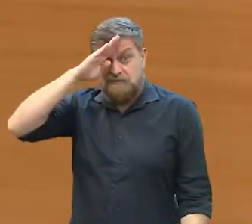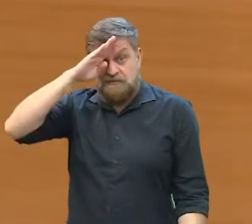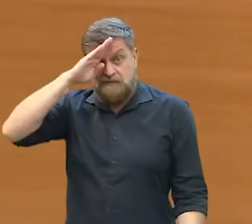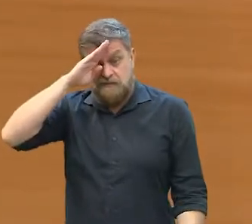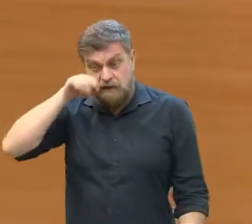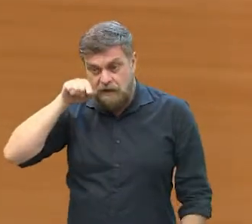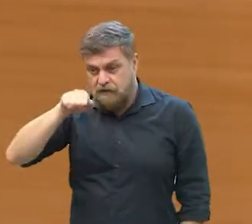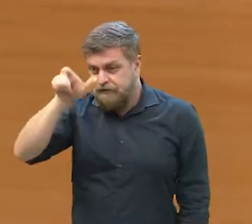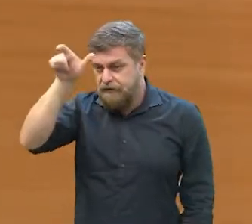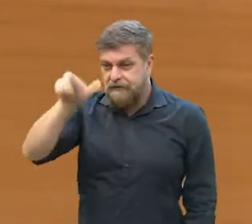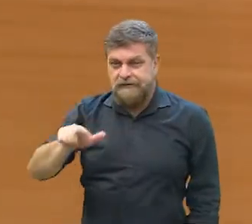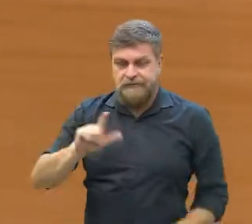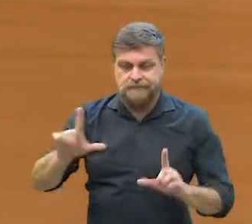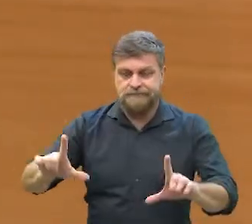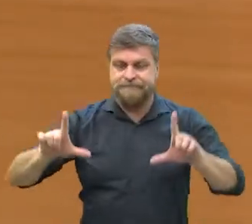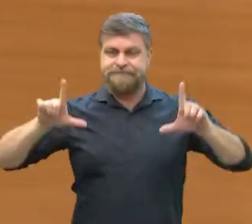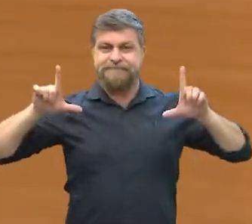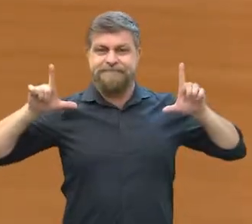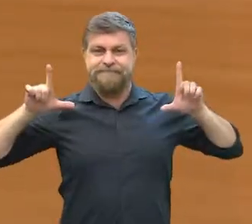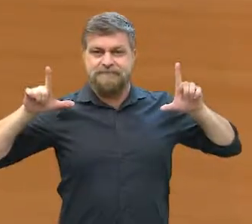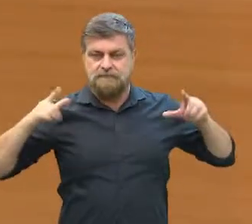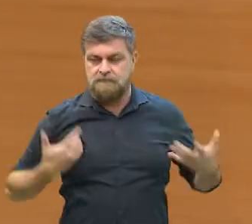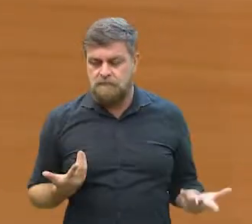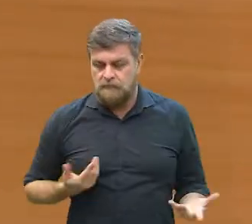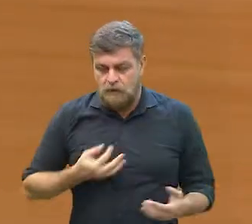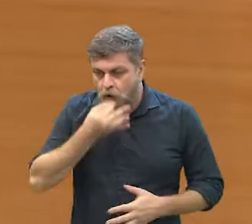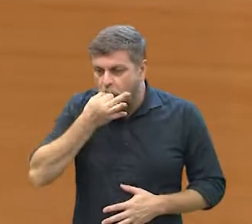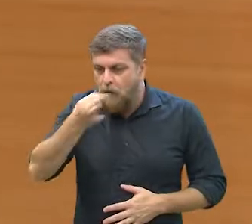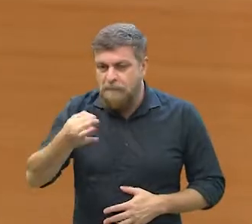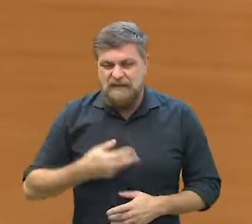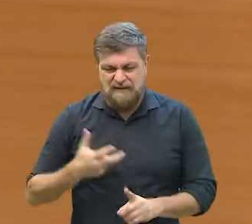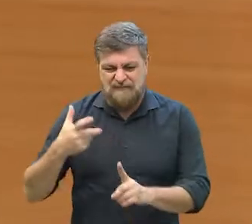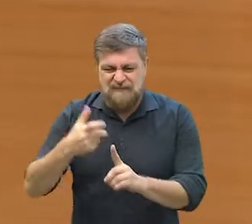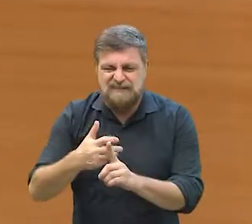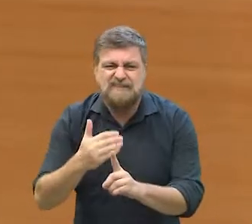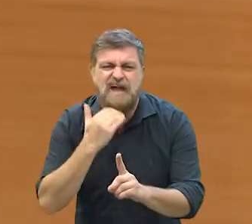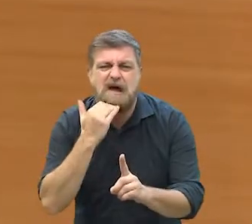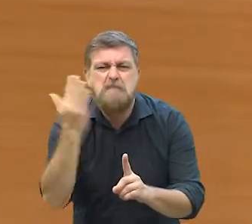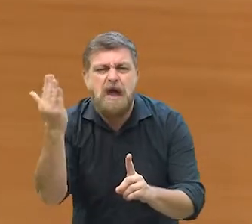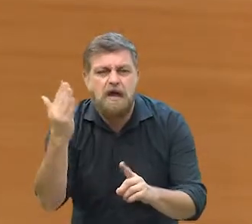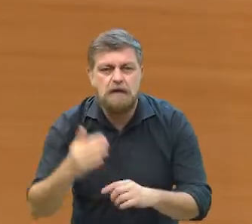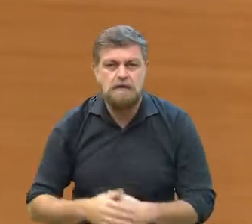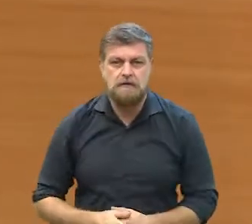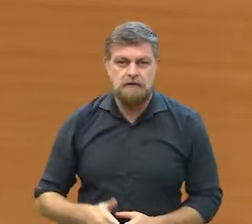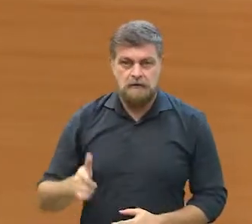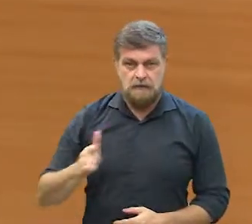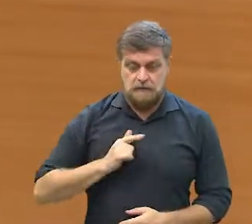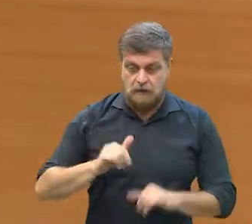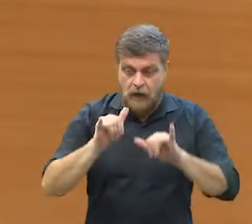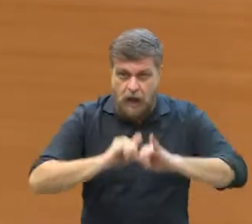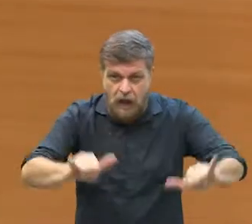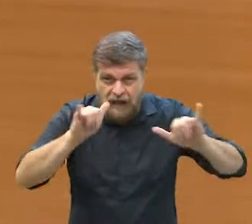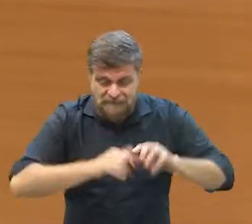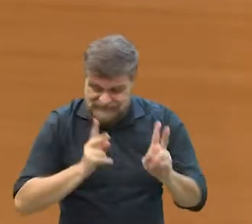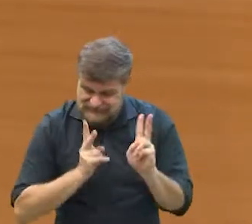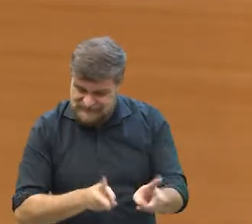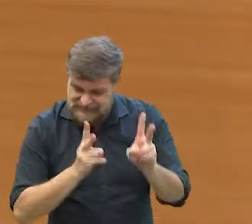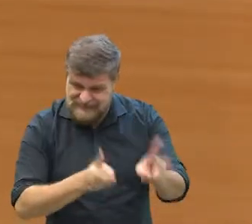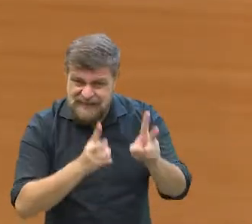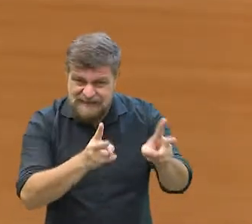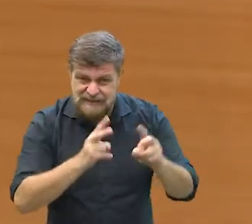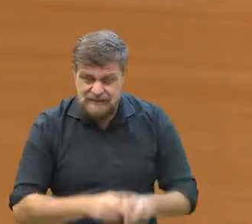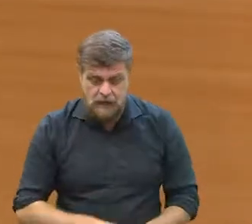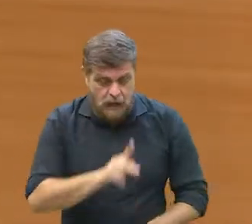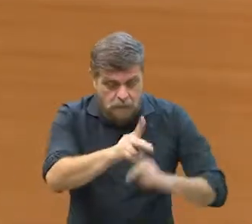presidente da República é o grande garoto propaganda dessa posição. Então, a ideia de você ter uma campanha